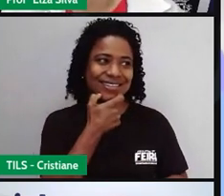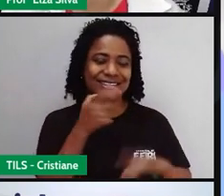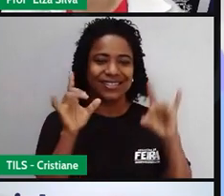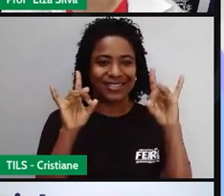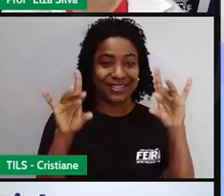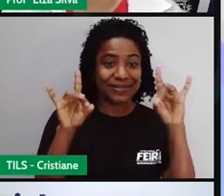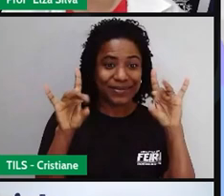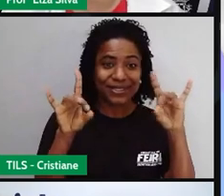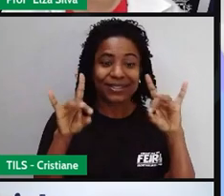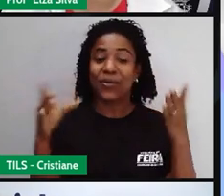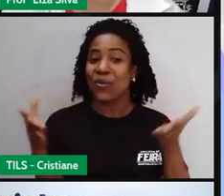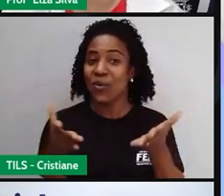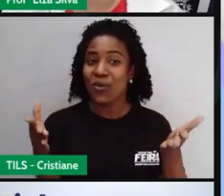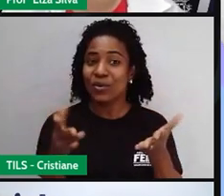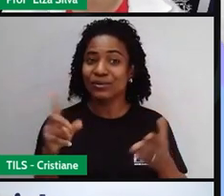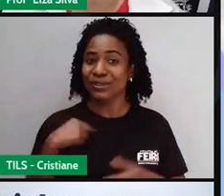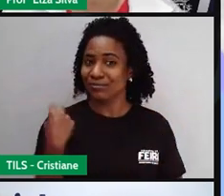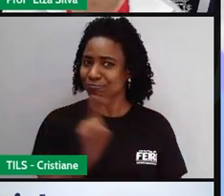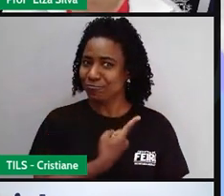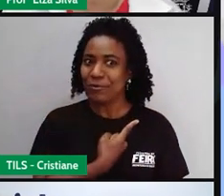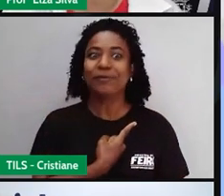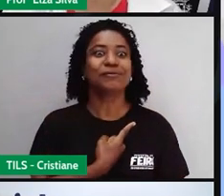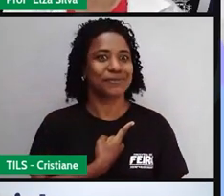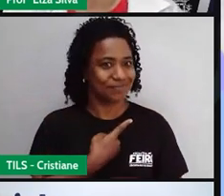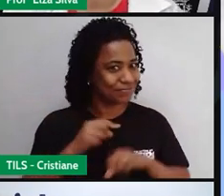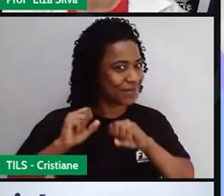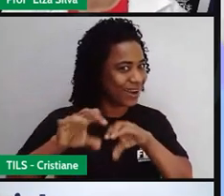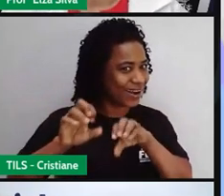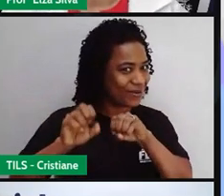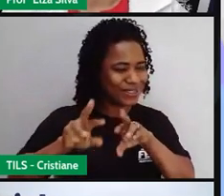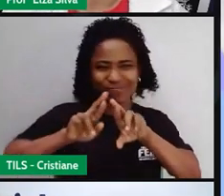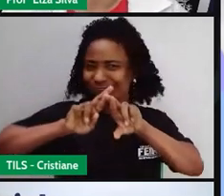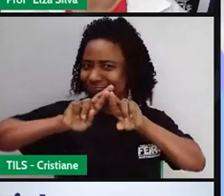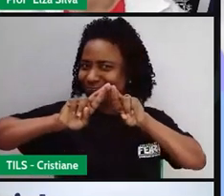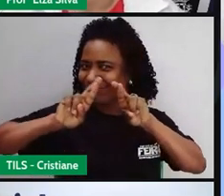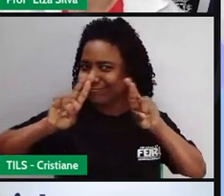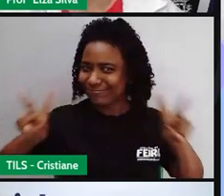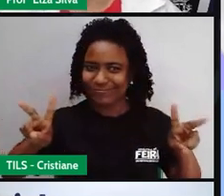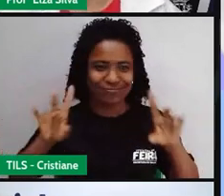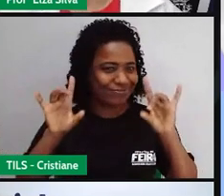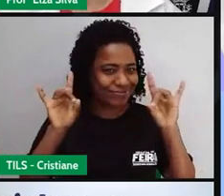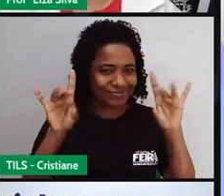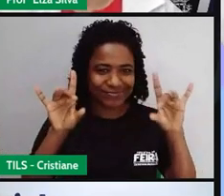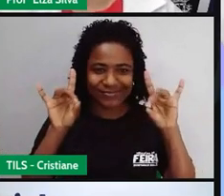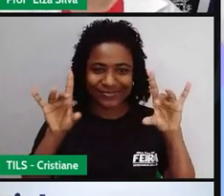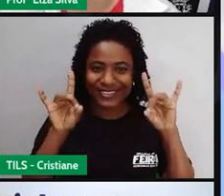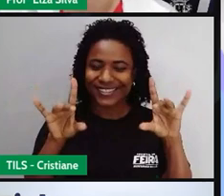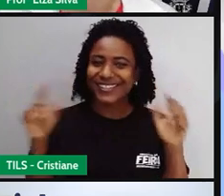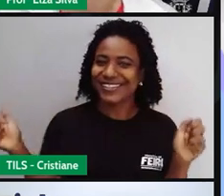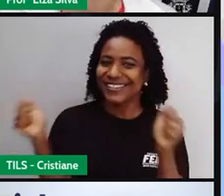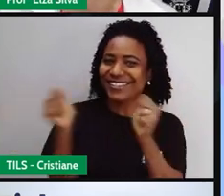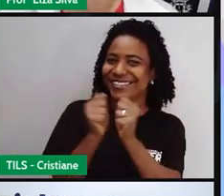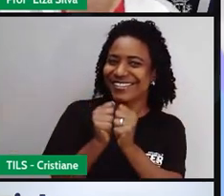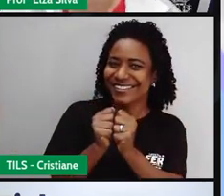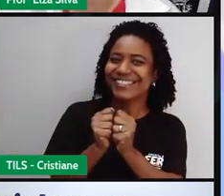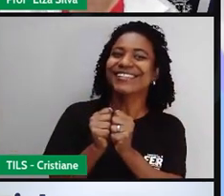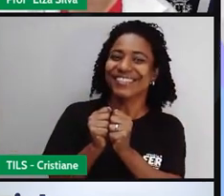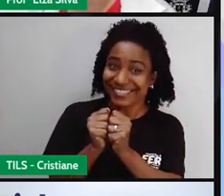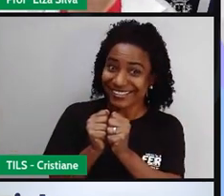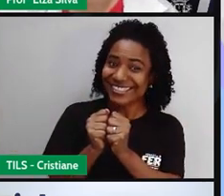Hoje nós teremos uma aula muito diferente. Gente, olha quem está conosco aqui hoje.